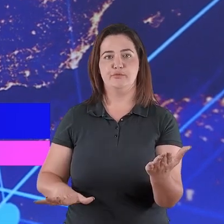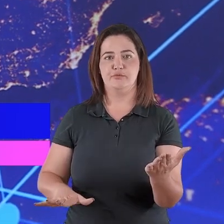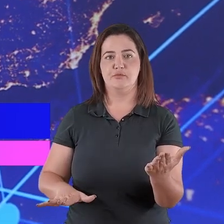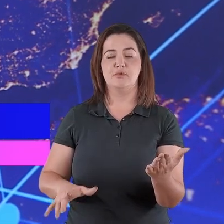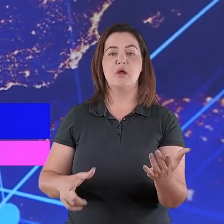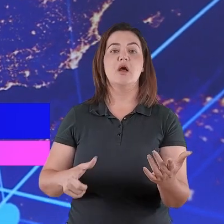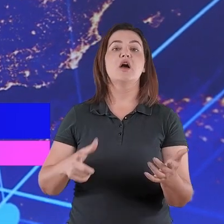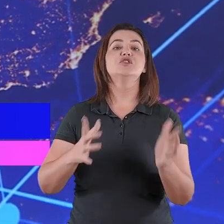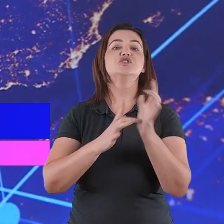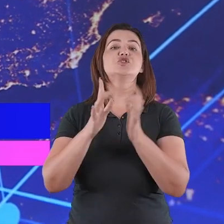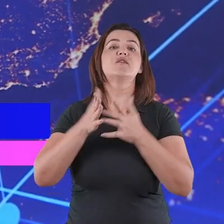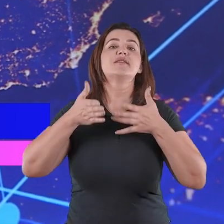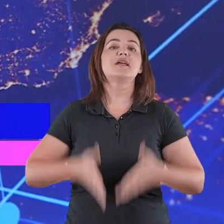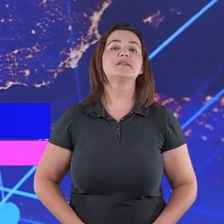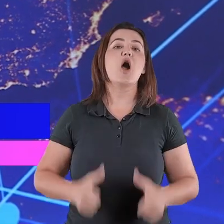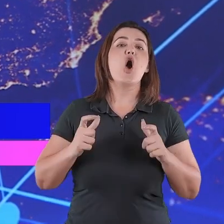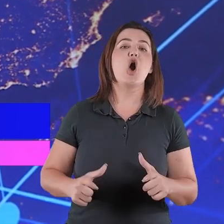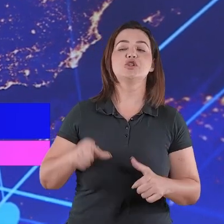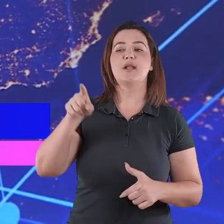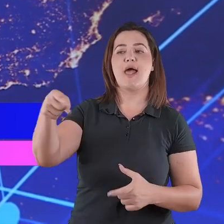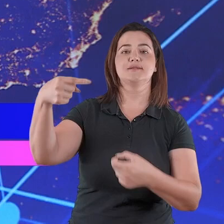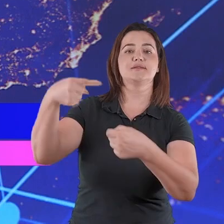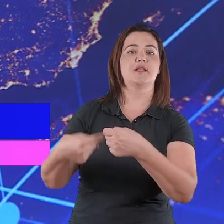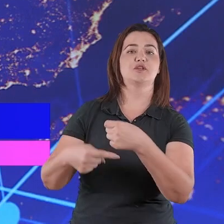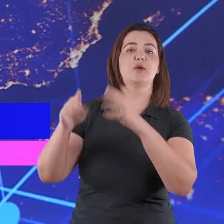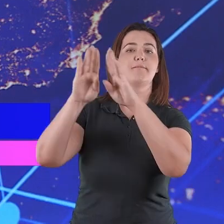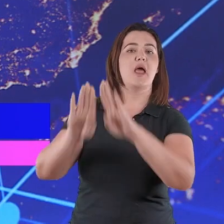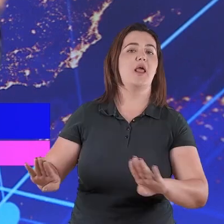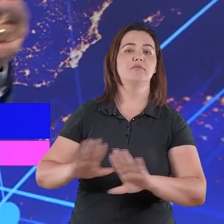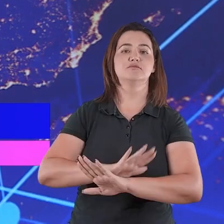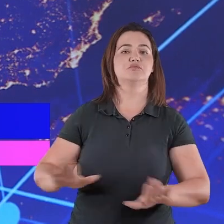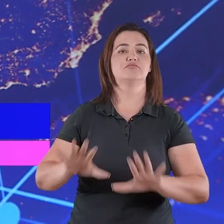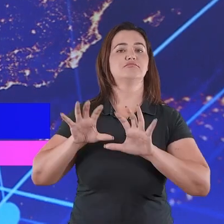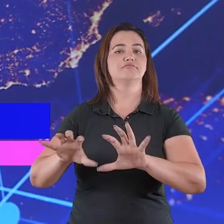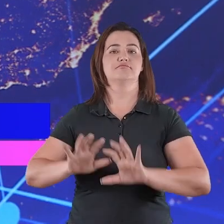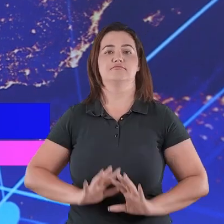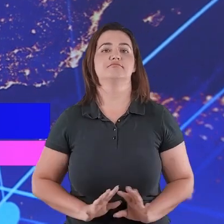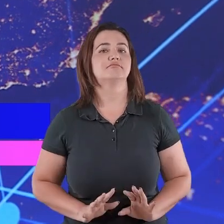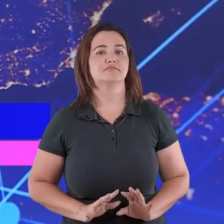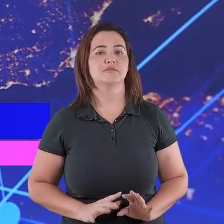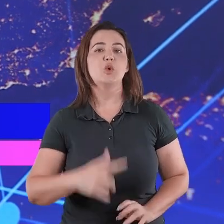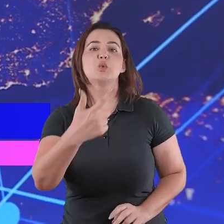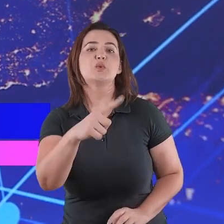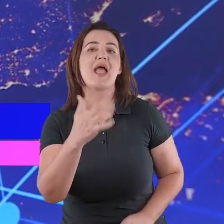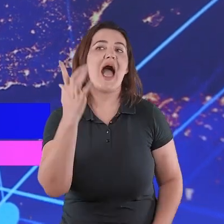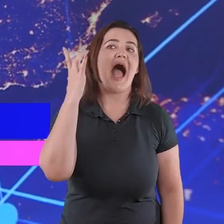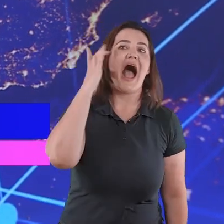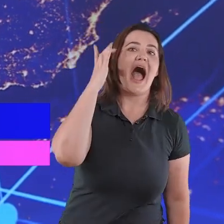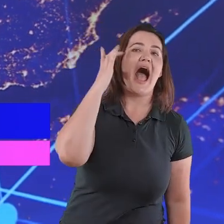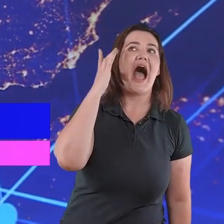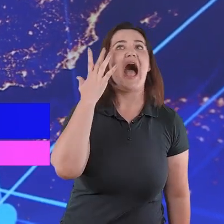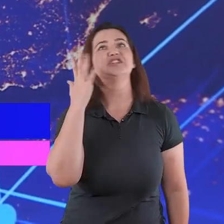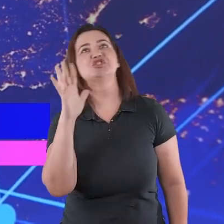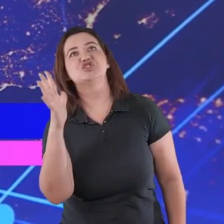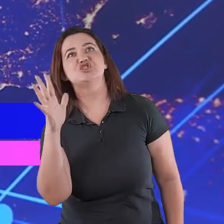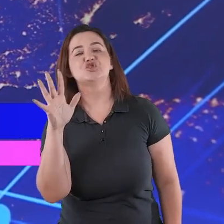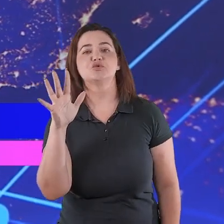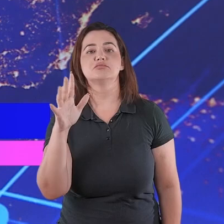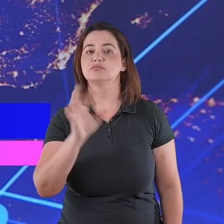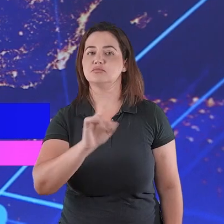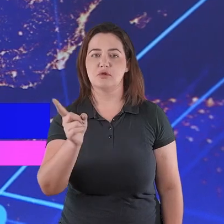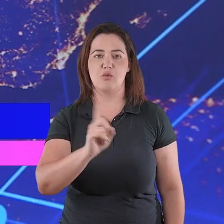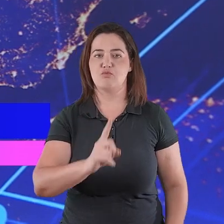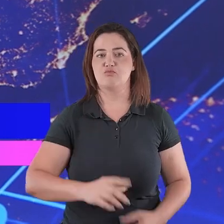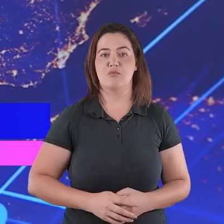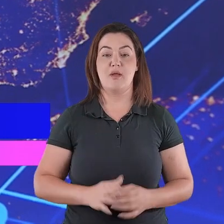como vai ser, não é um jogo de possibilidades, mas é assertiva, a Bíblia